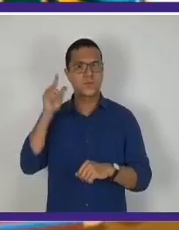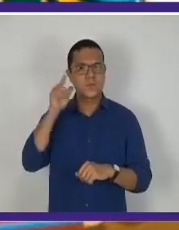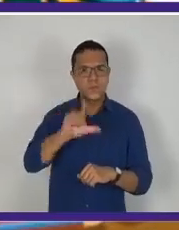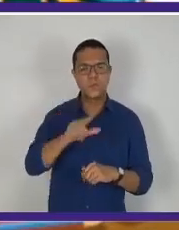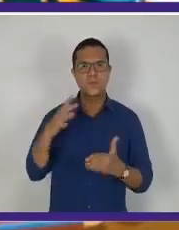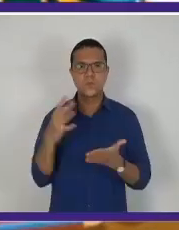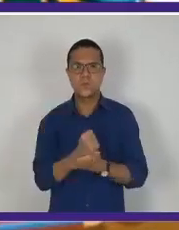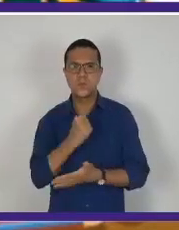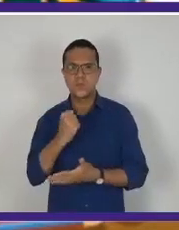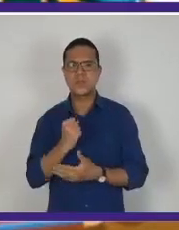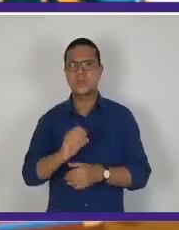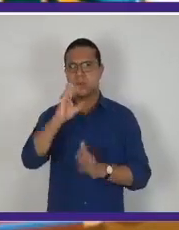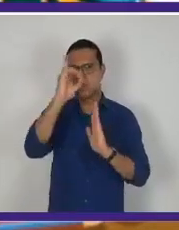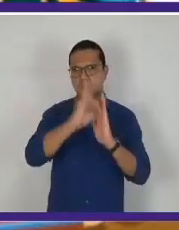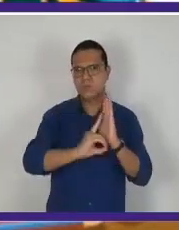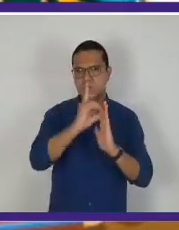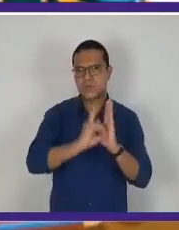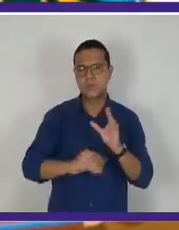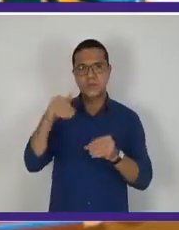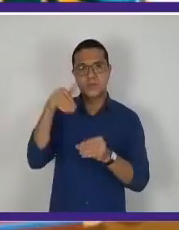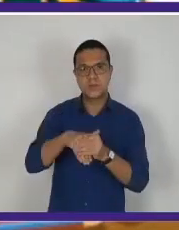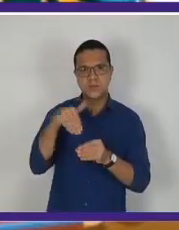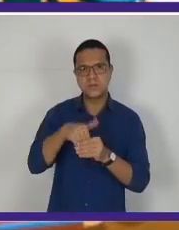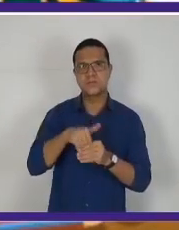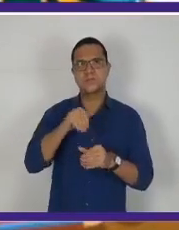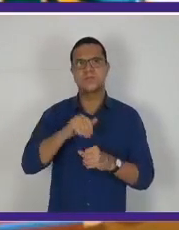direito de votarem e serem votadas.